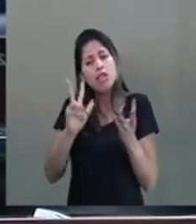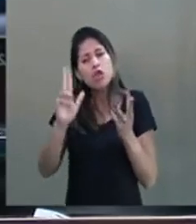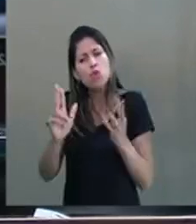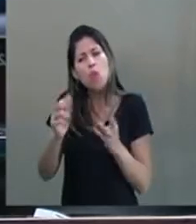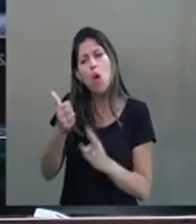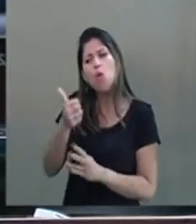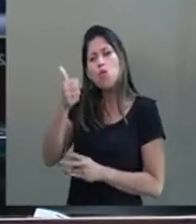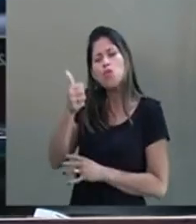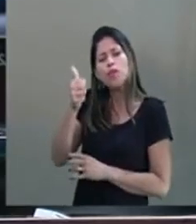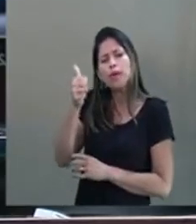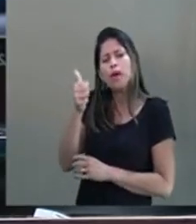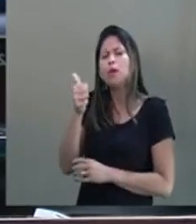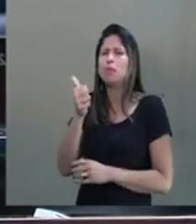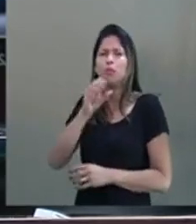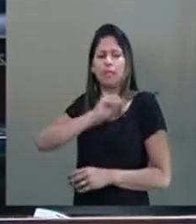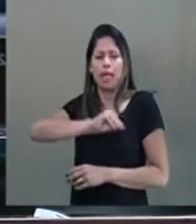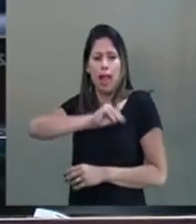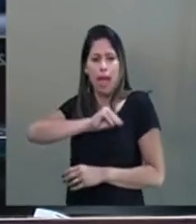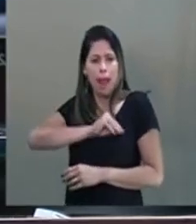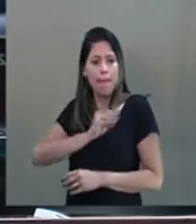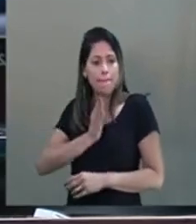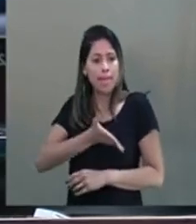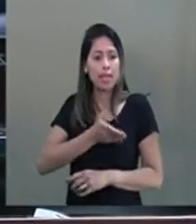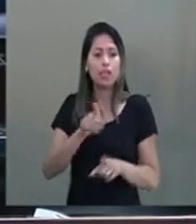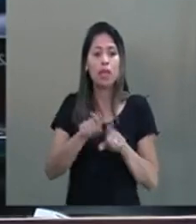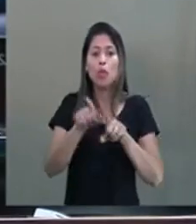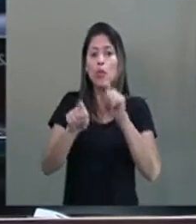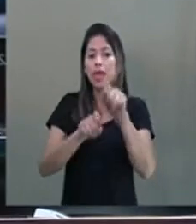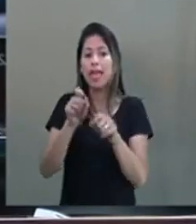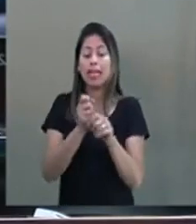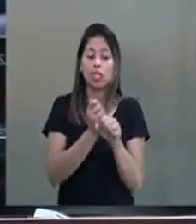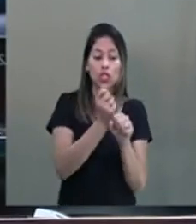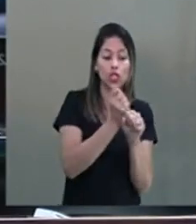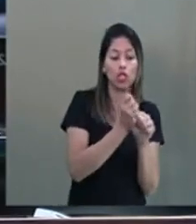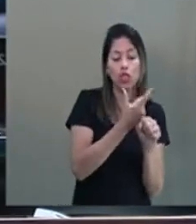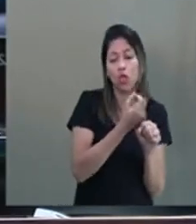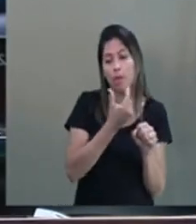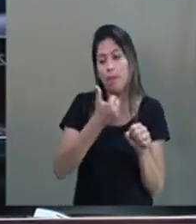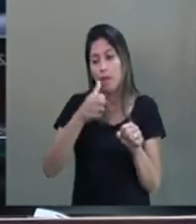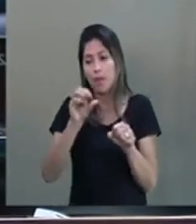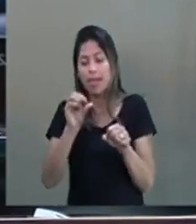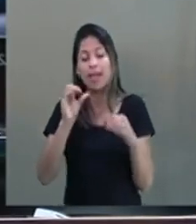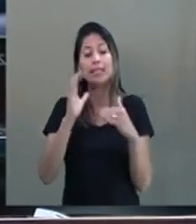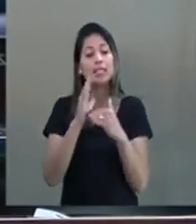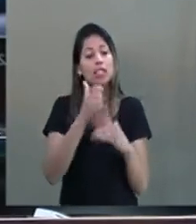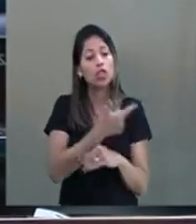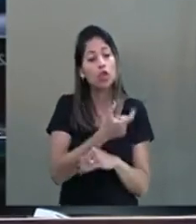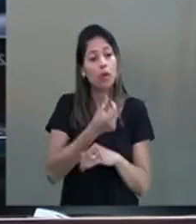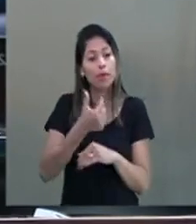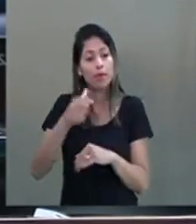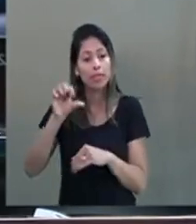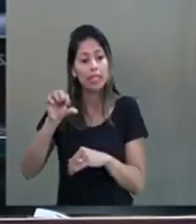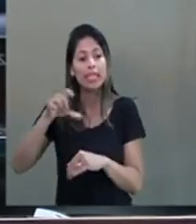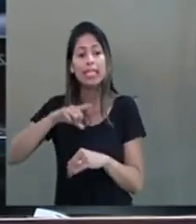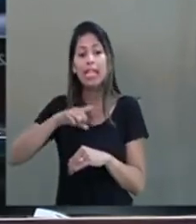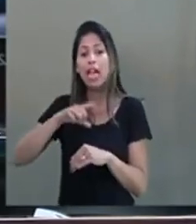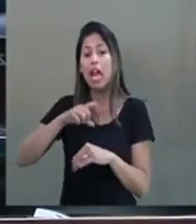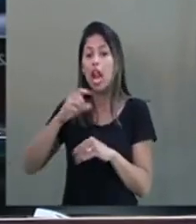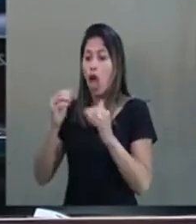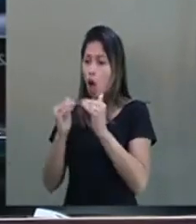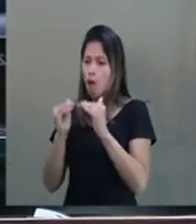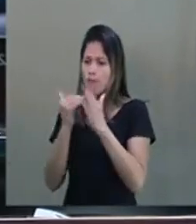os mais pobres. Entre 2010 e 2019, o número de alunos negros no ensino superior cresceu quase